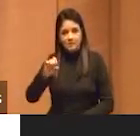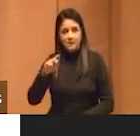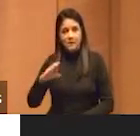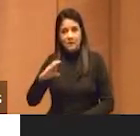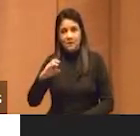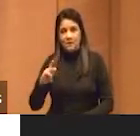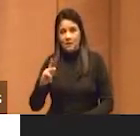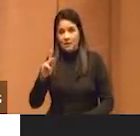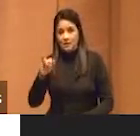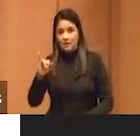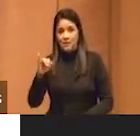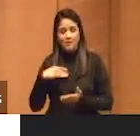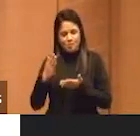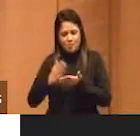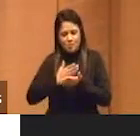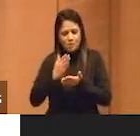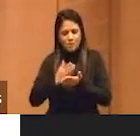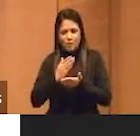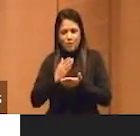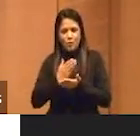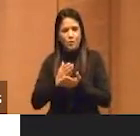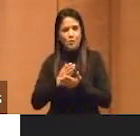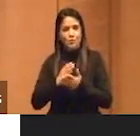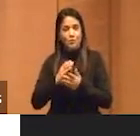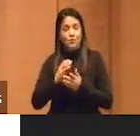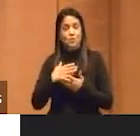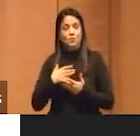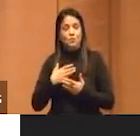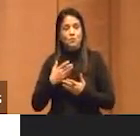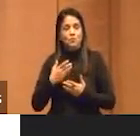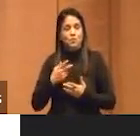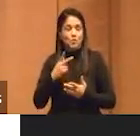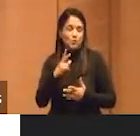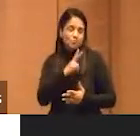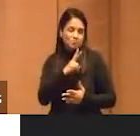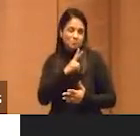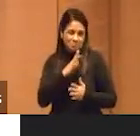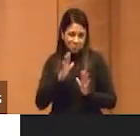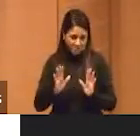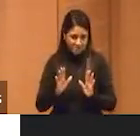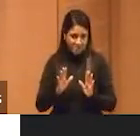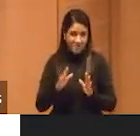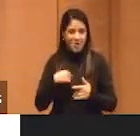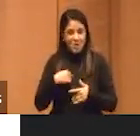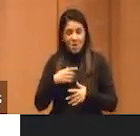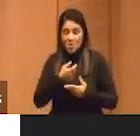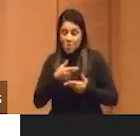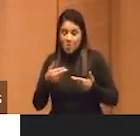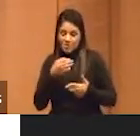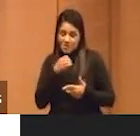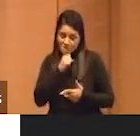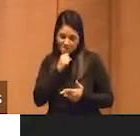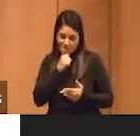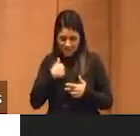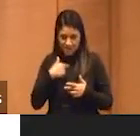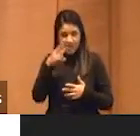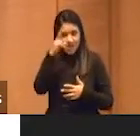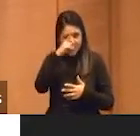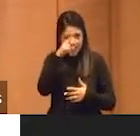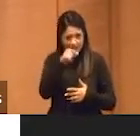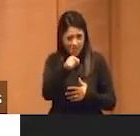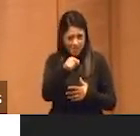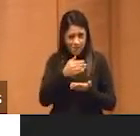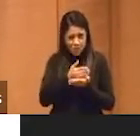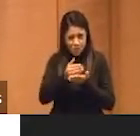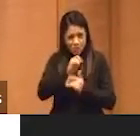livrinho O Culto do Amador, e aí é interessante, não sei se também é coisa de velho, mas é bom, se vocês lembram, no